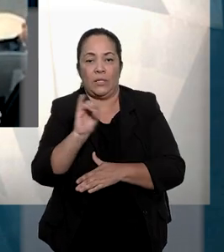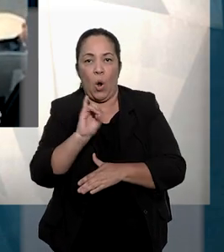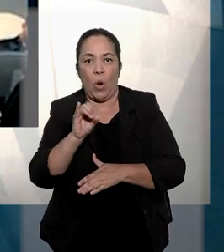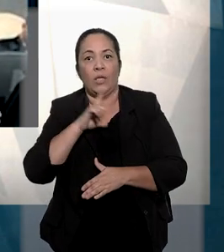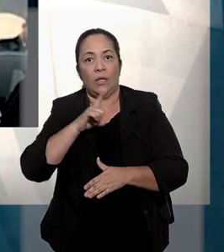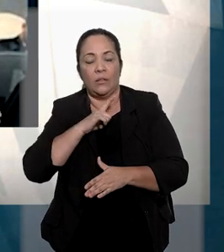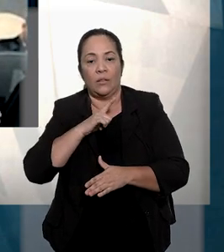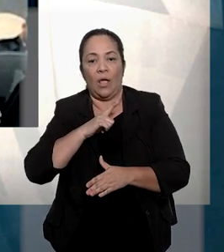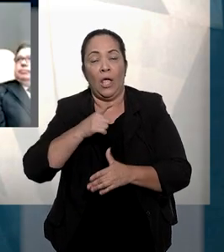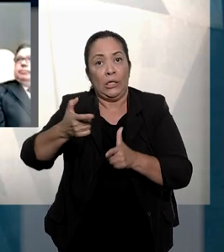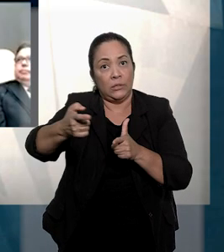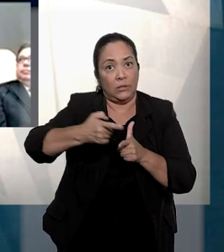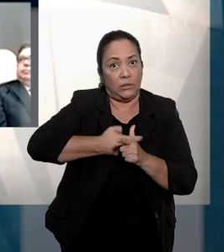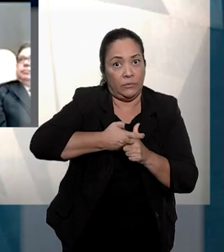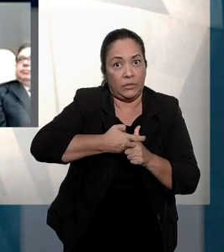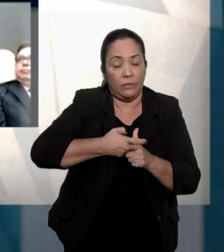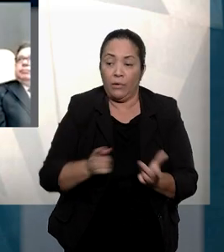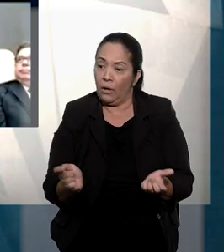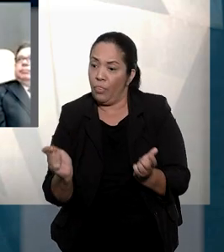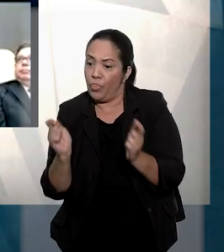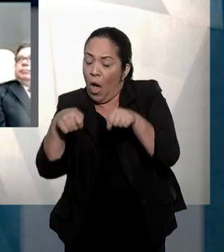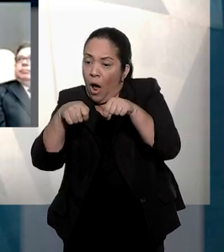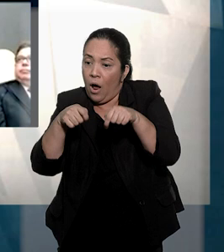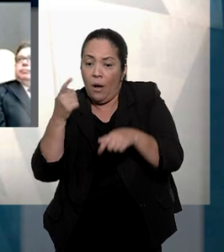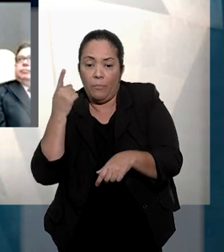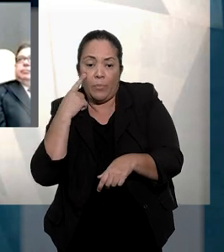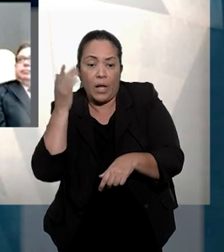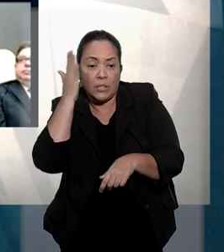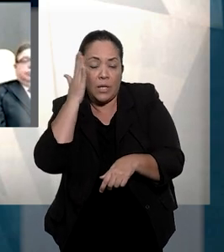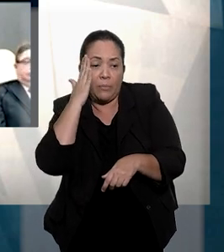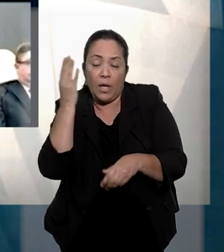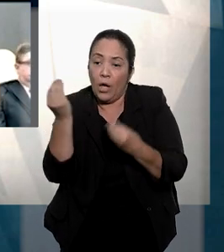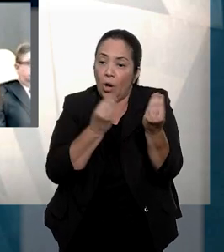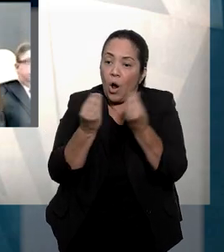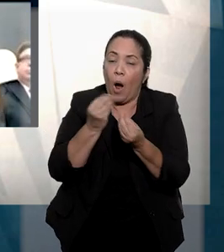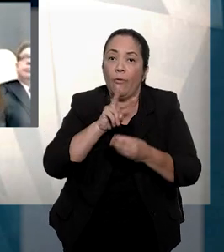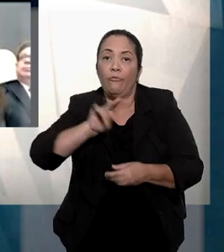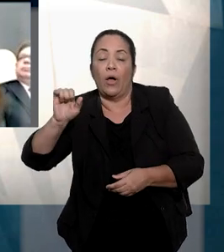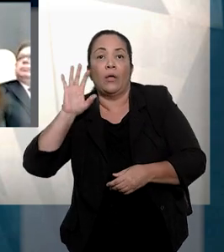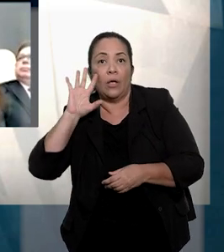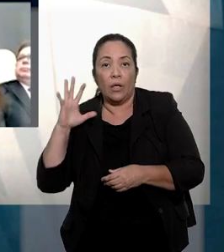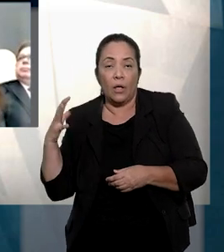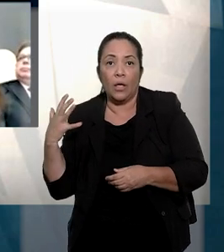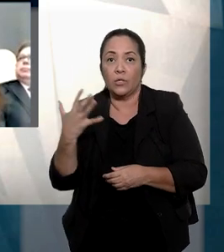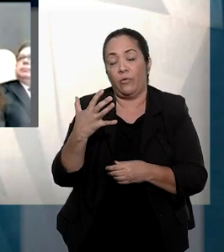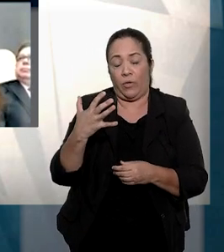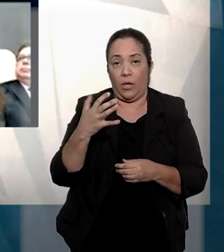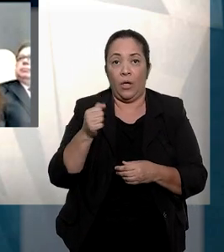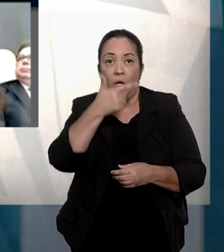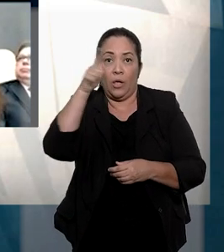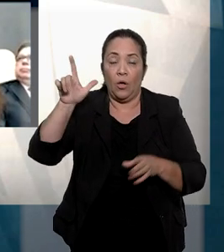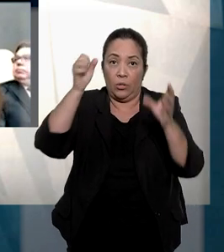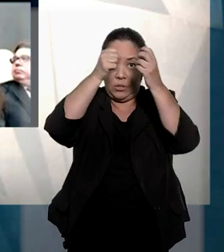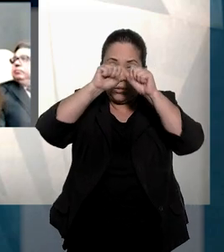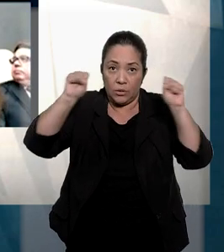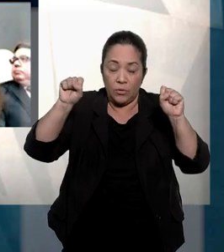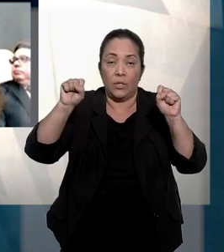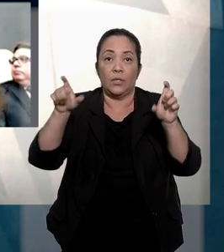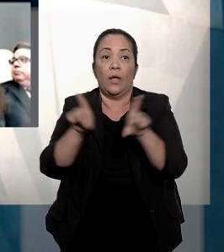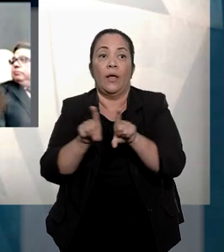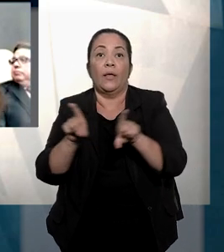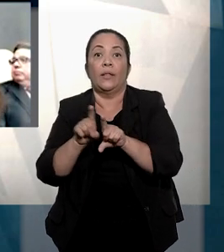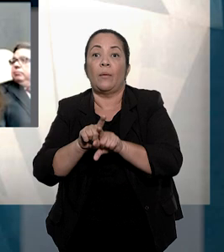dificuldades financeiras e tem melhores condições de definir se eventuais medidas judiciais proferidas em outros juízos e